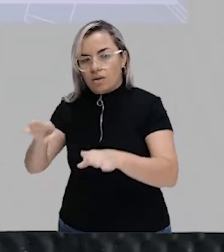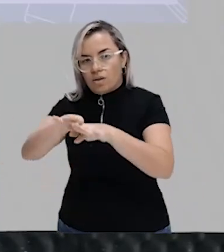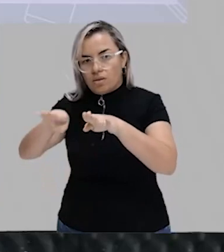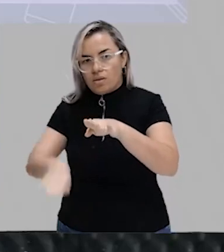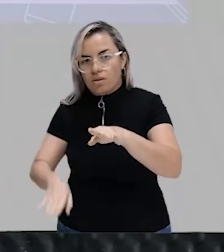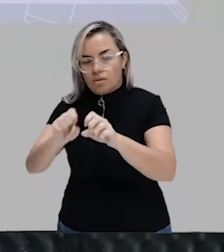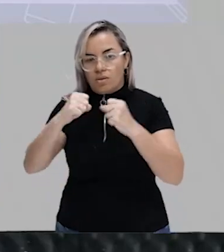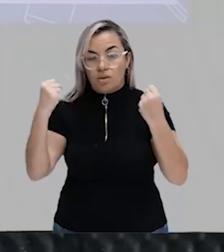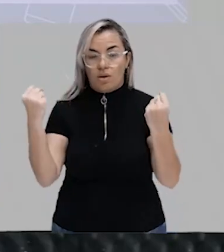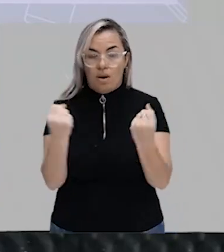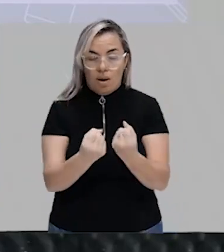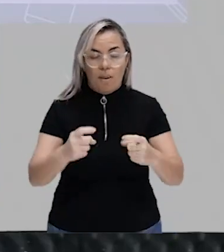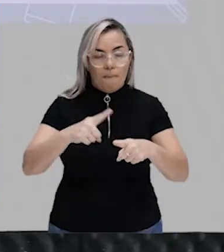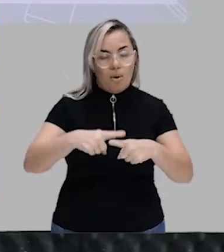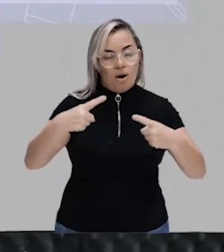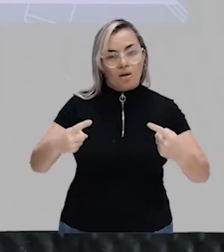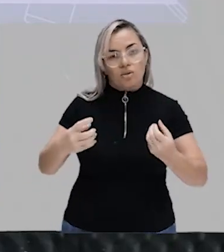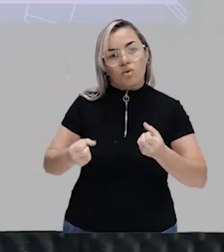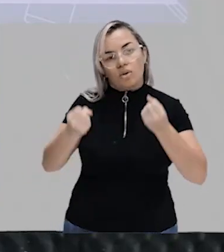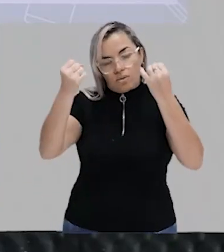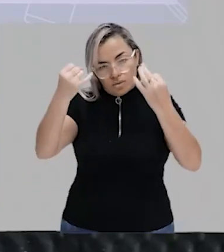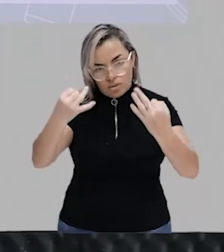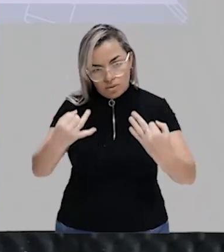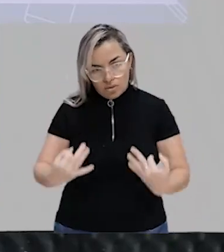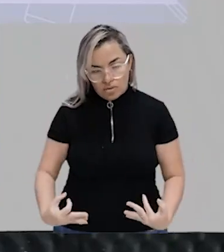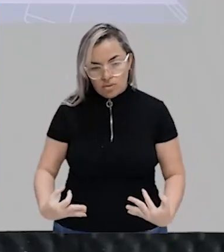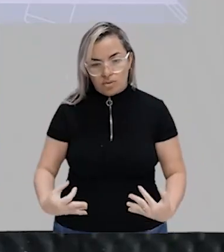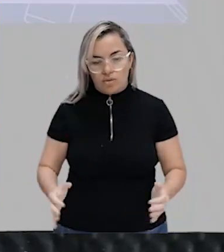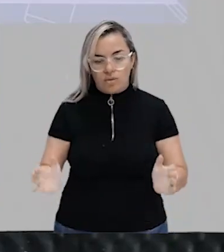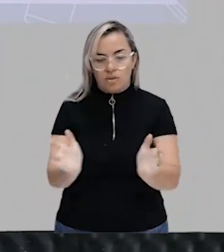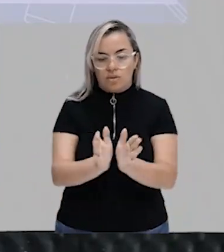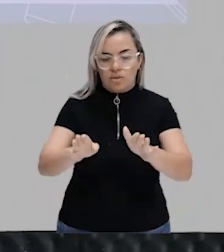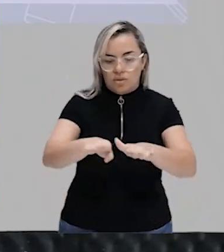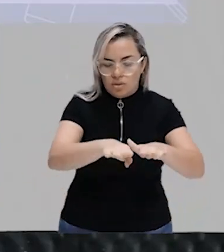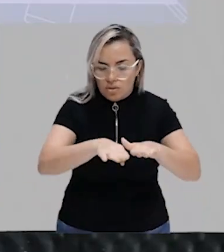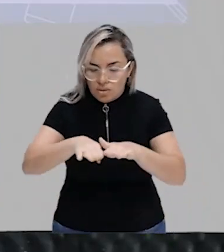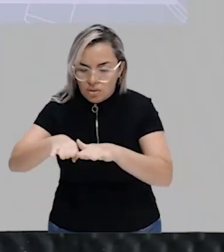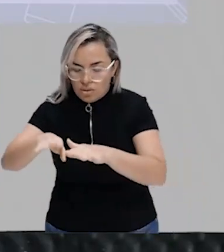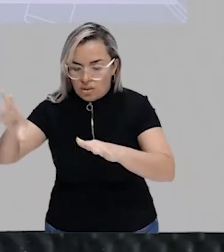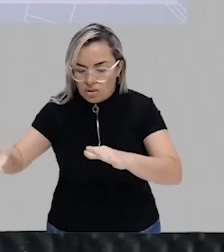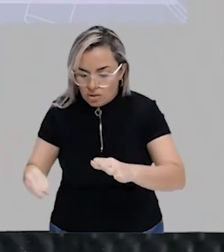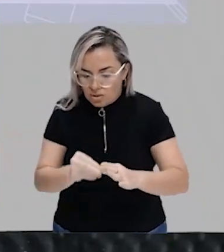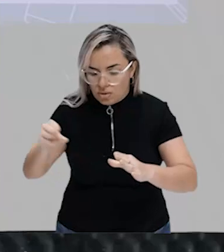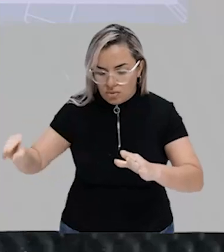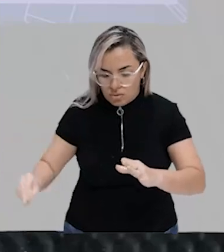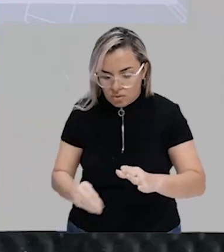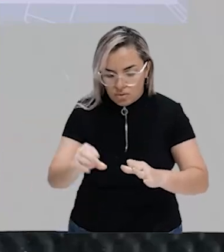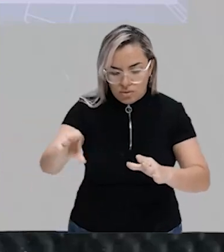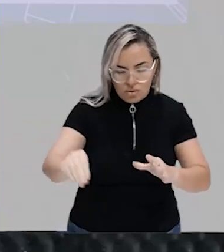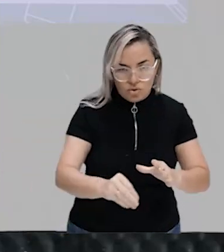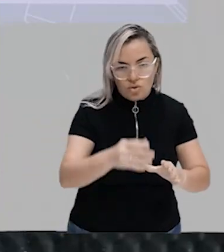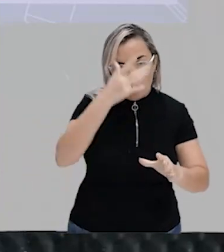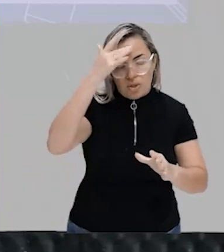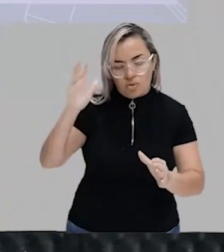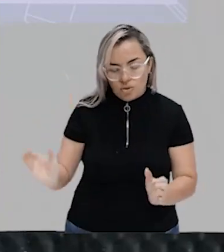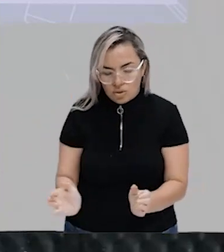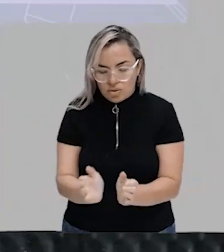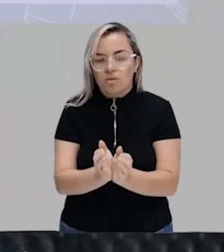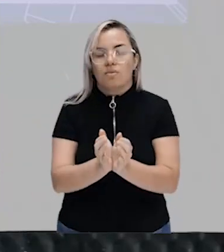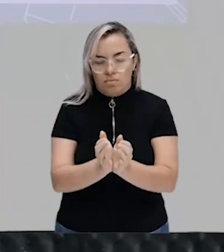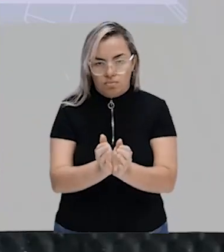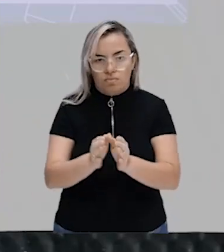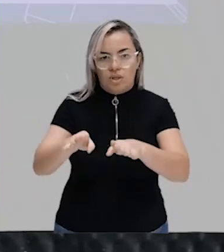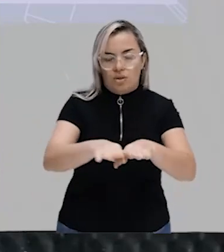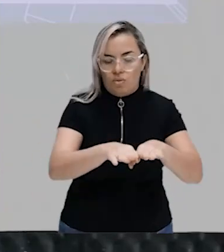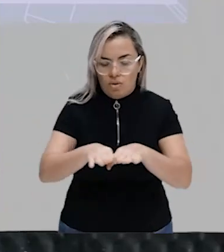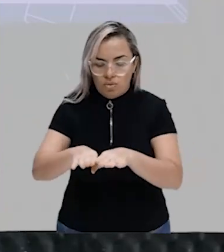fala de classe, a gente fala de uma igualdade entre os indivíduos que compõem aquele grupo. Pelo menos uma igualdade no sentido